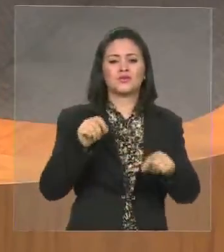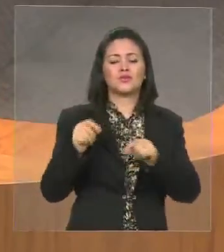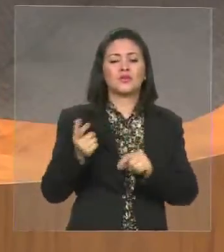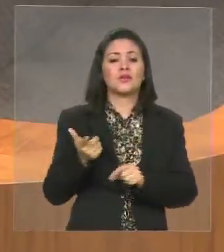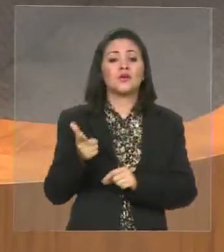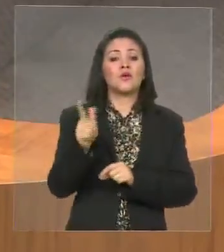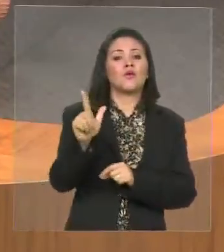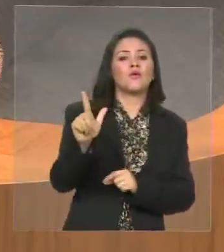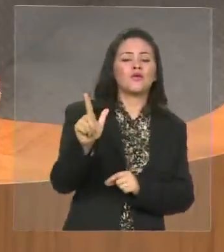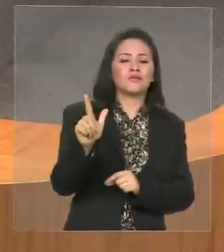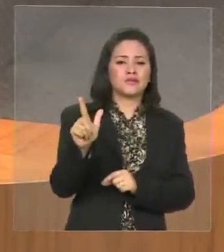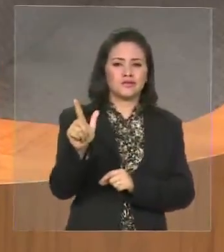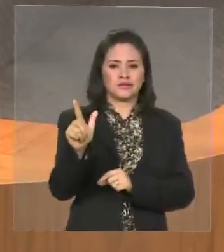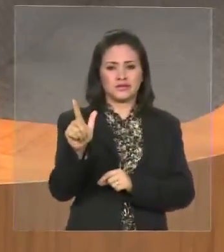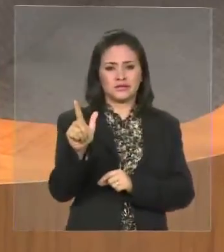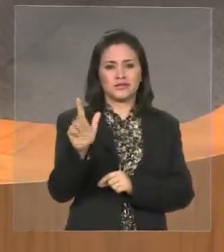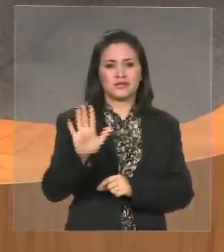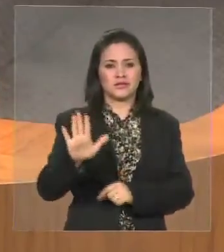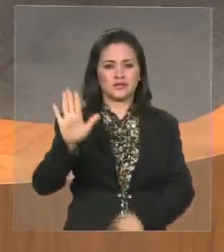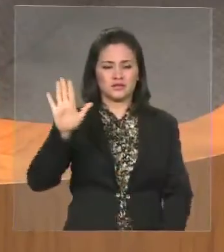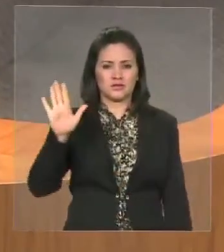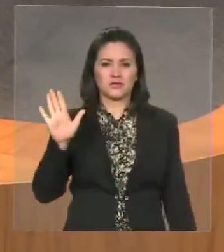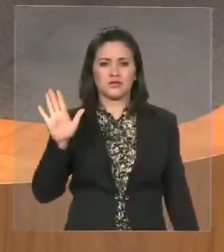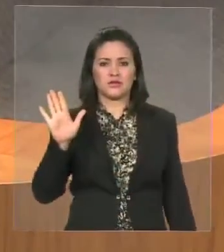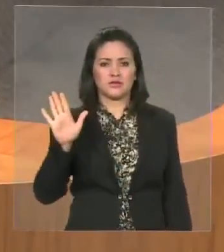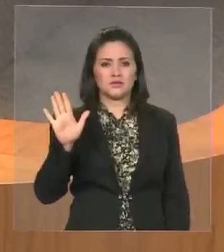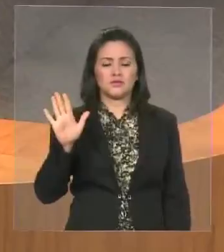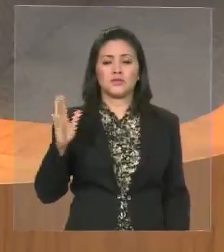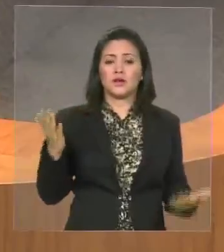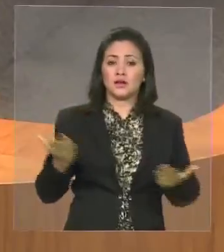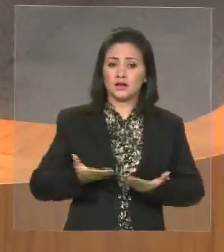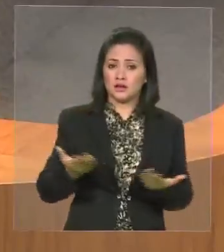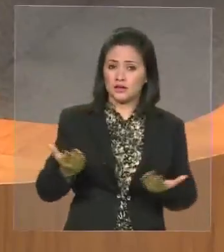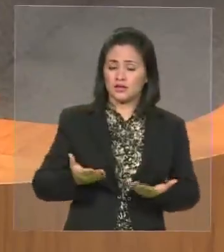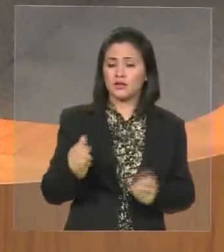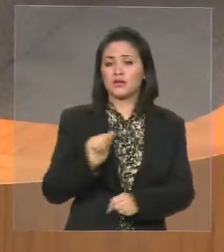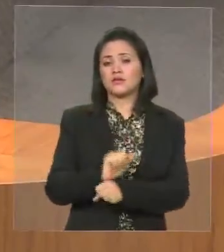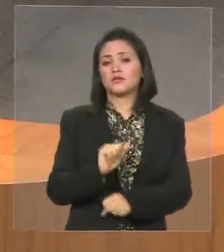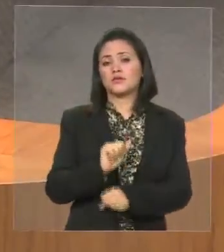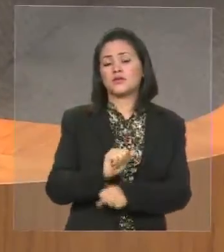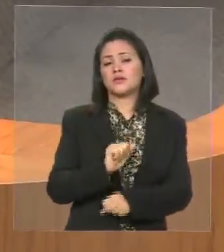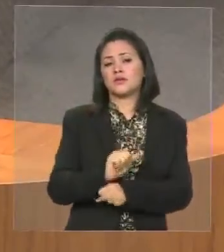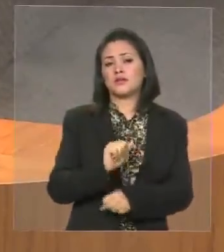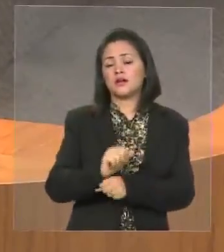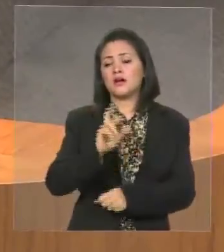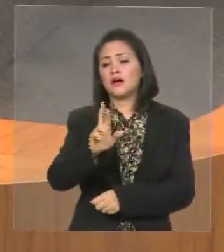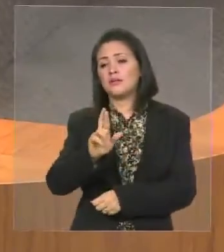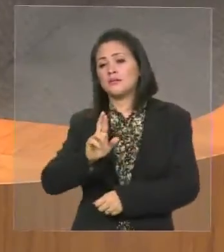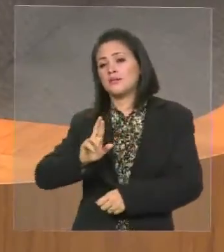está em Brasília para ser resolvido. Mas ainda,